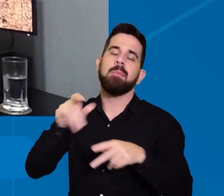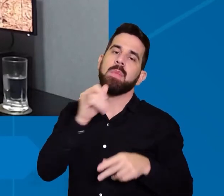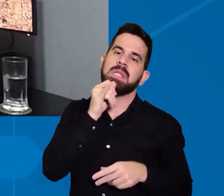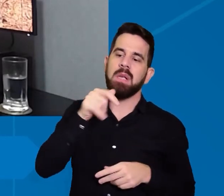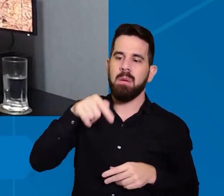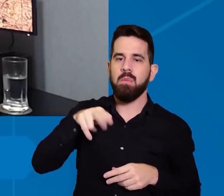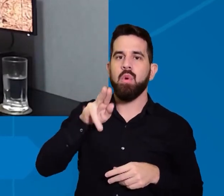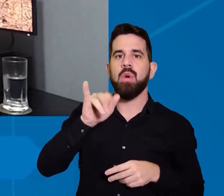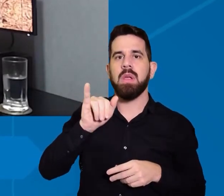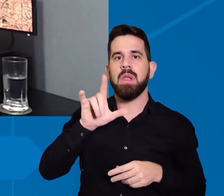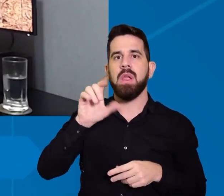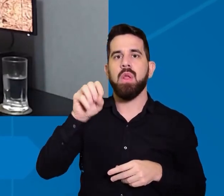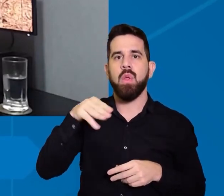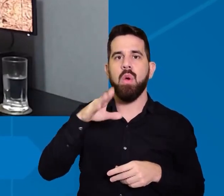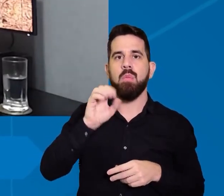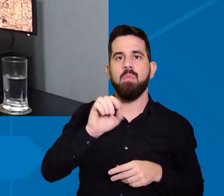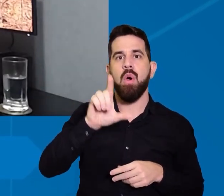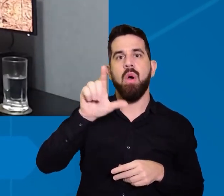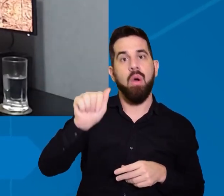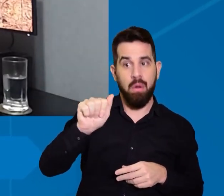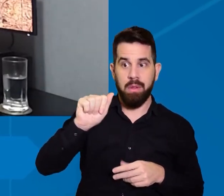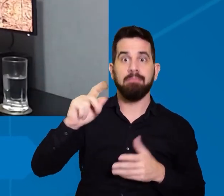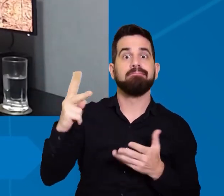e temos também o